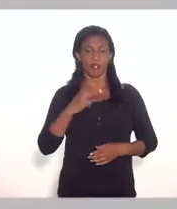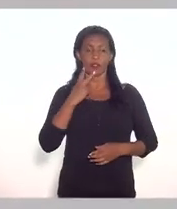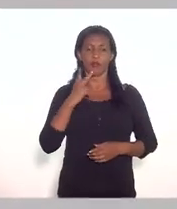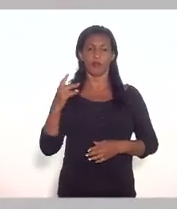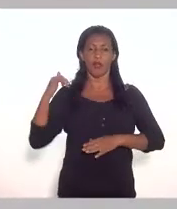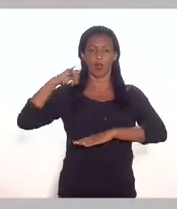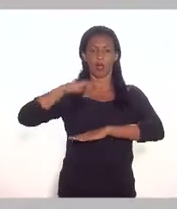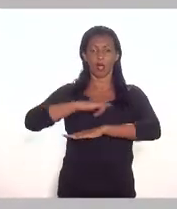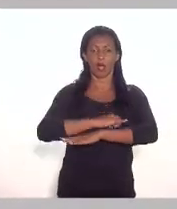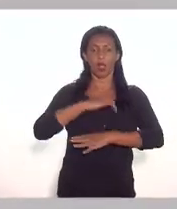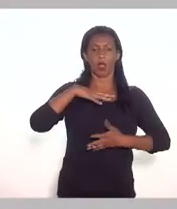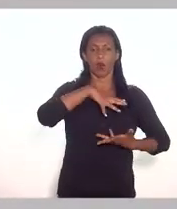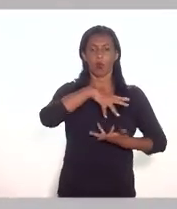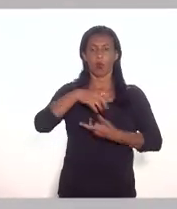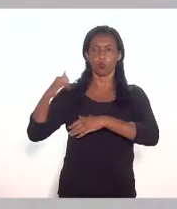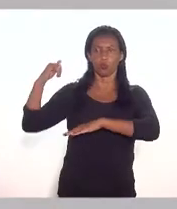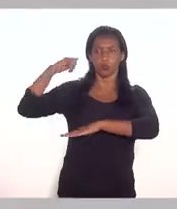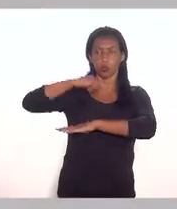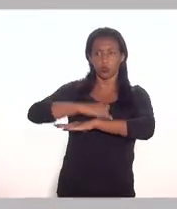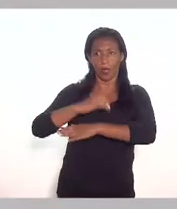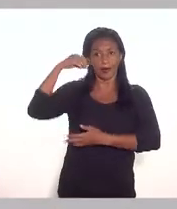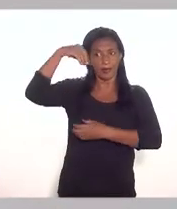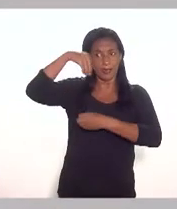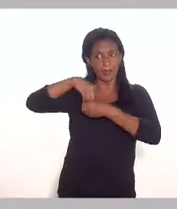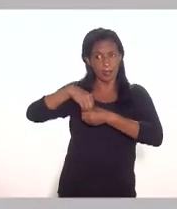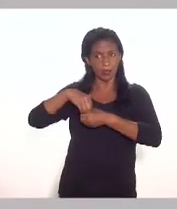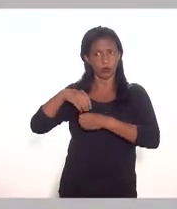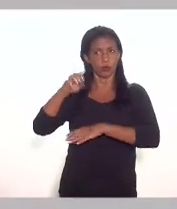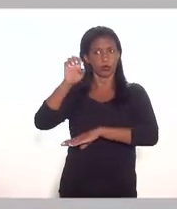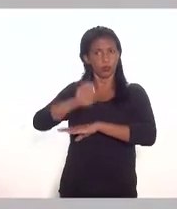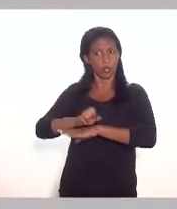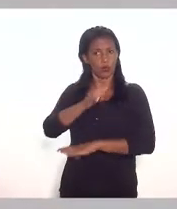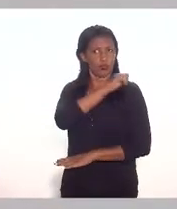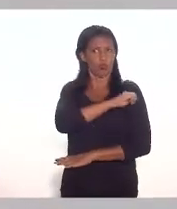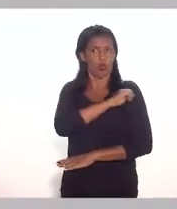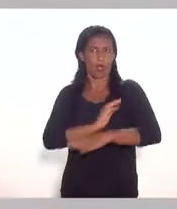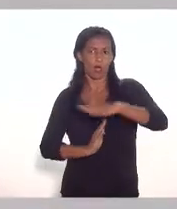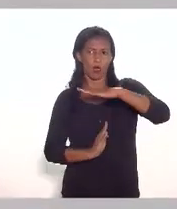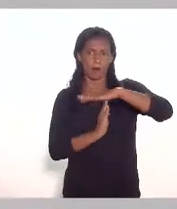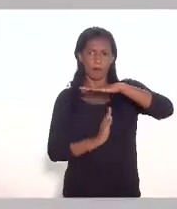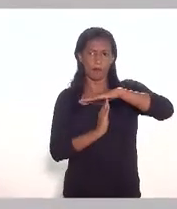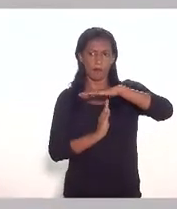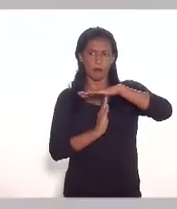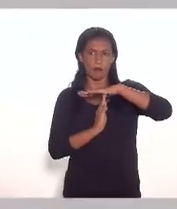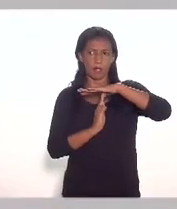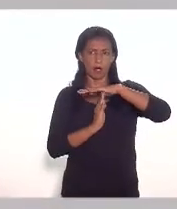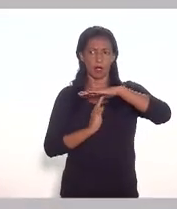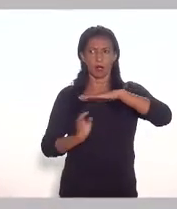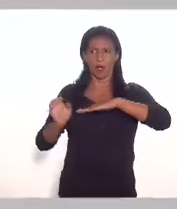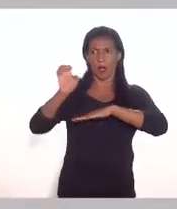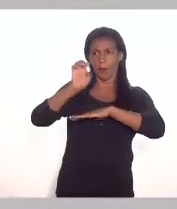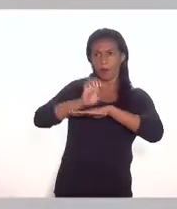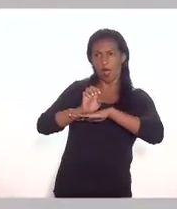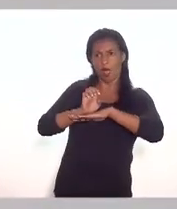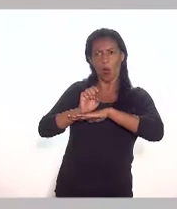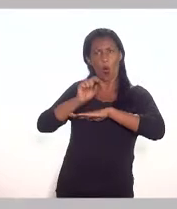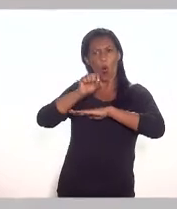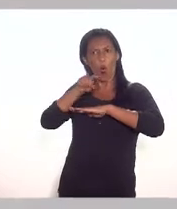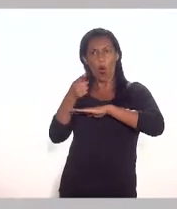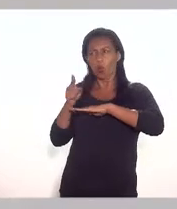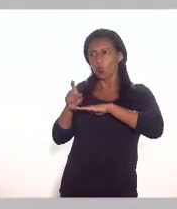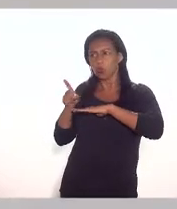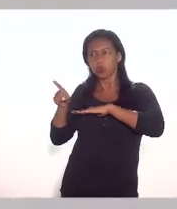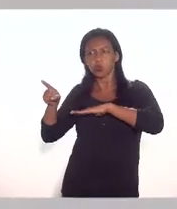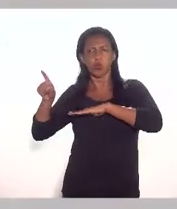aeroportos internacionais dentro do estado do rio de janeiro não havendo limitação para ele ser na capital ou no interior apenas